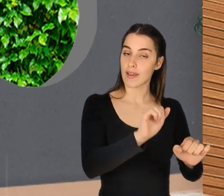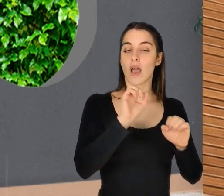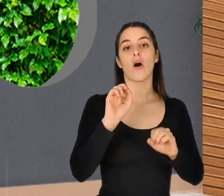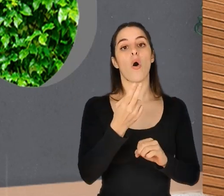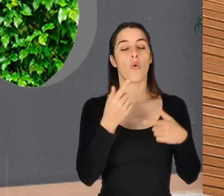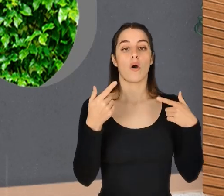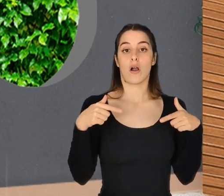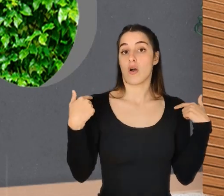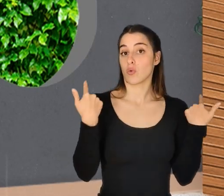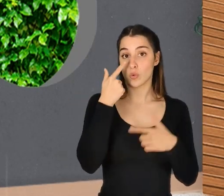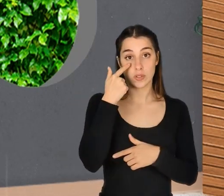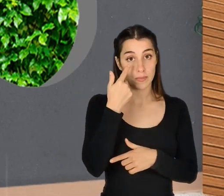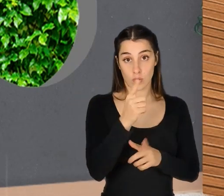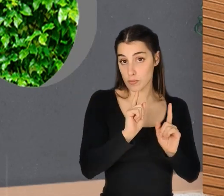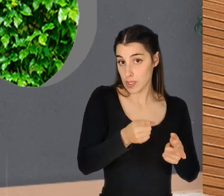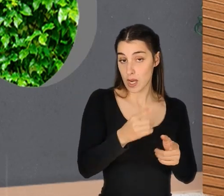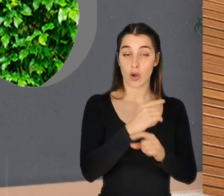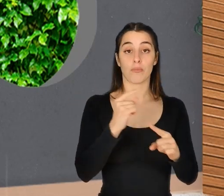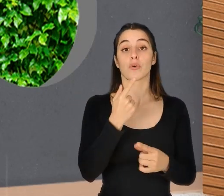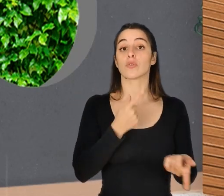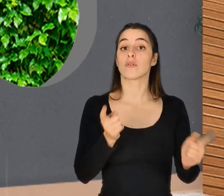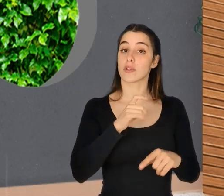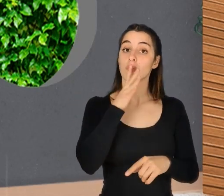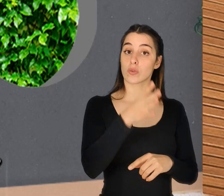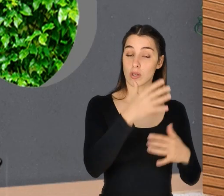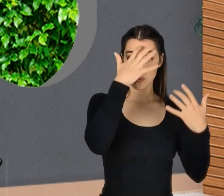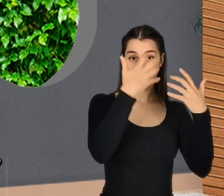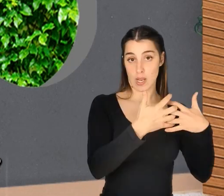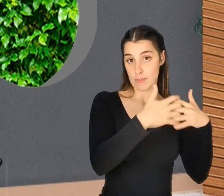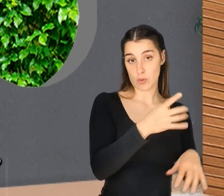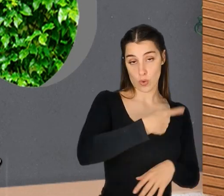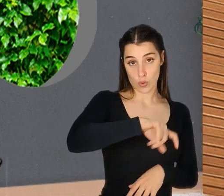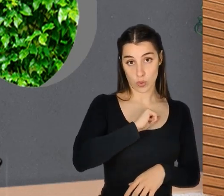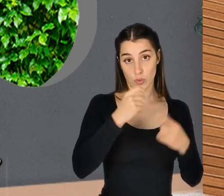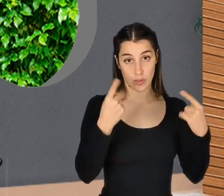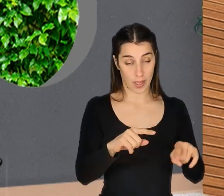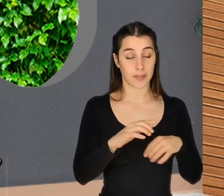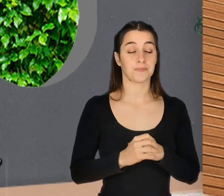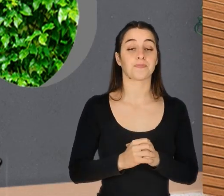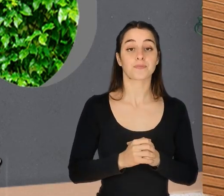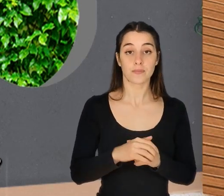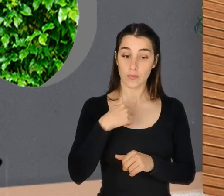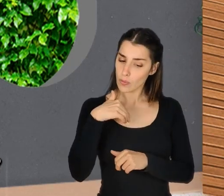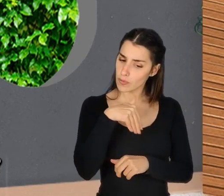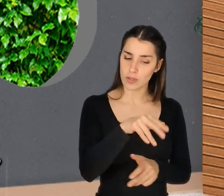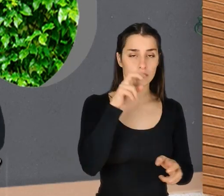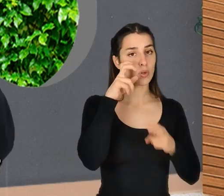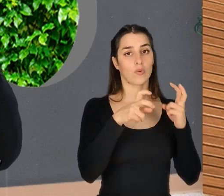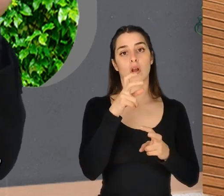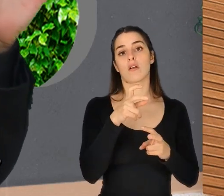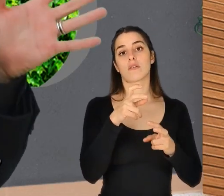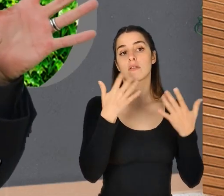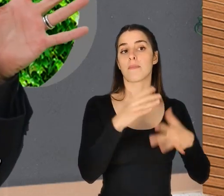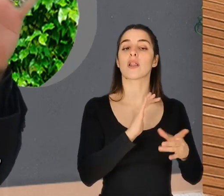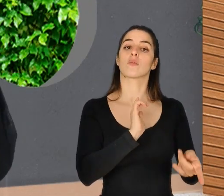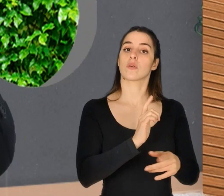investires no teu autoconhecimento. até porque, mais uma vez, o nosso cérebro tem o viés de eu vou procurar o que